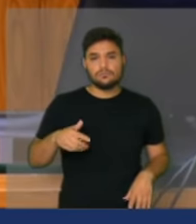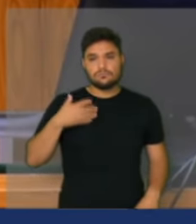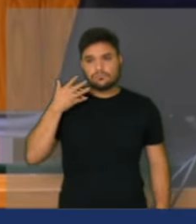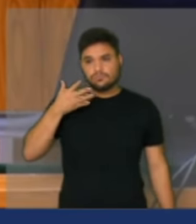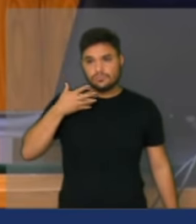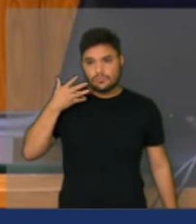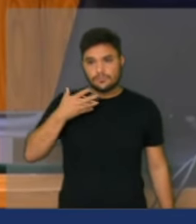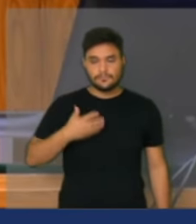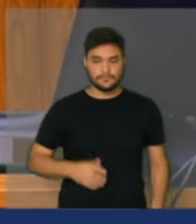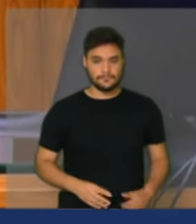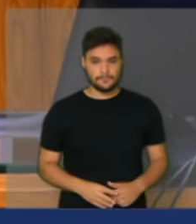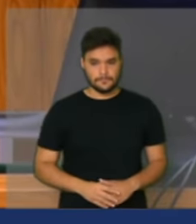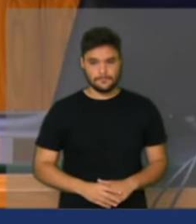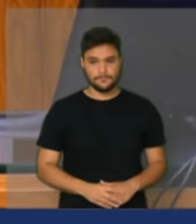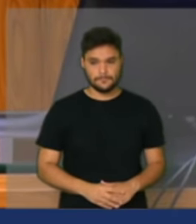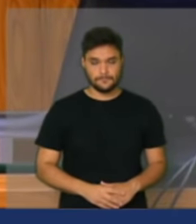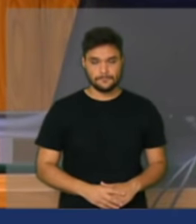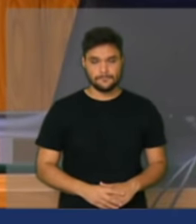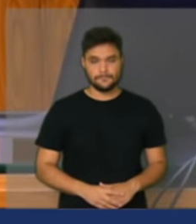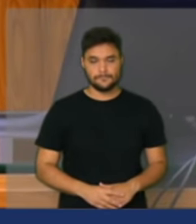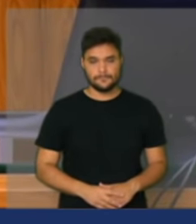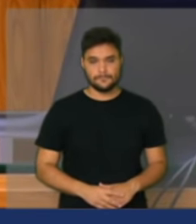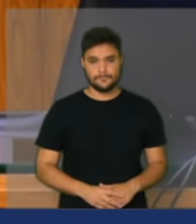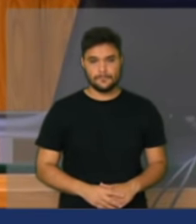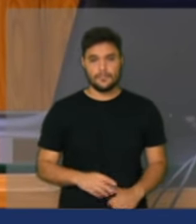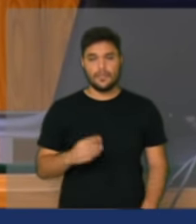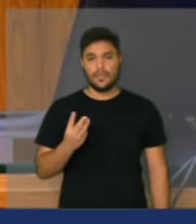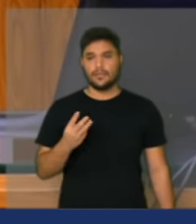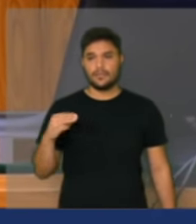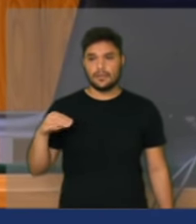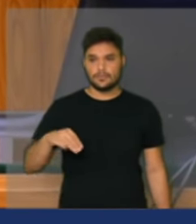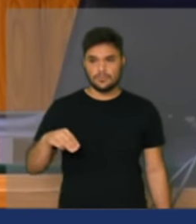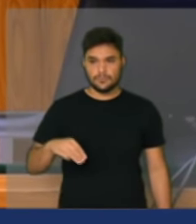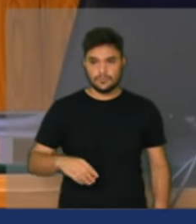tribuna pelo prazo regimental de 3 minutos.